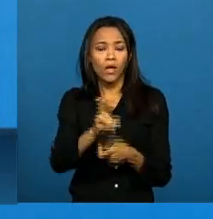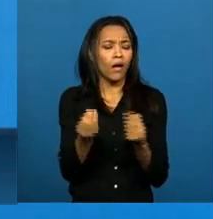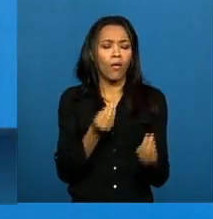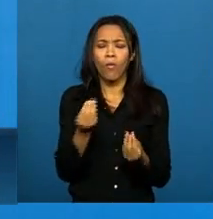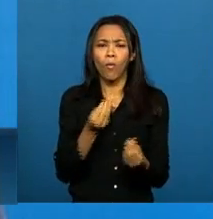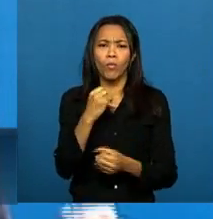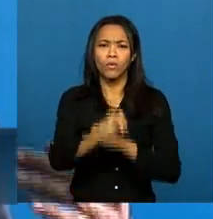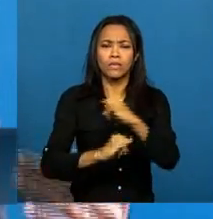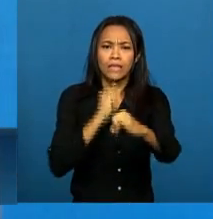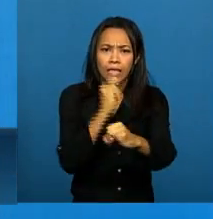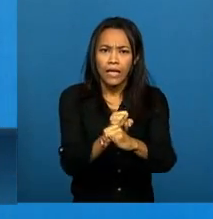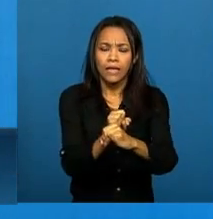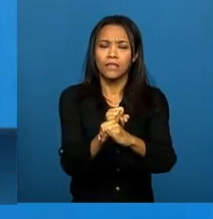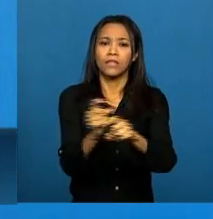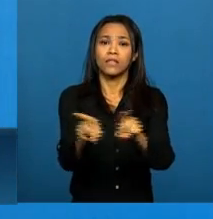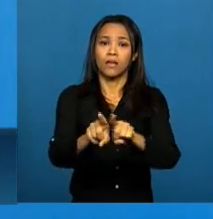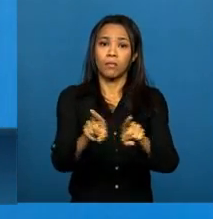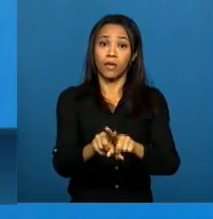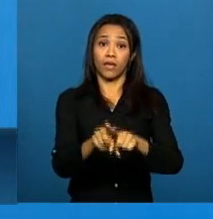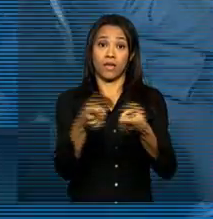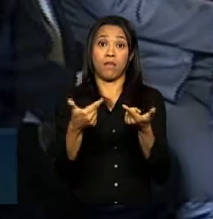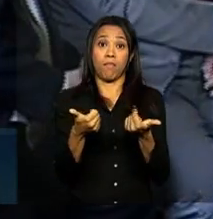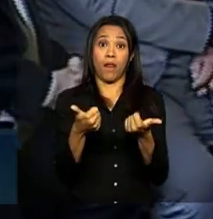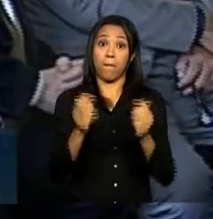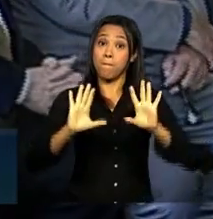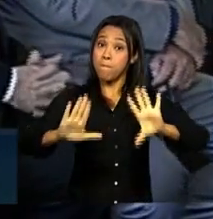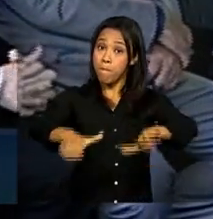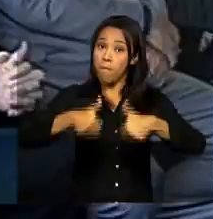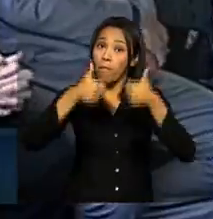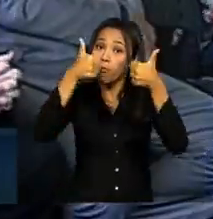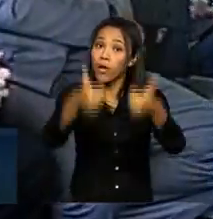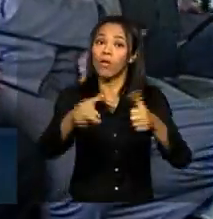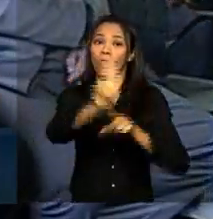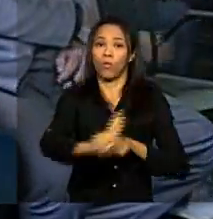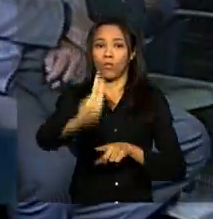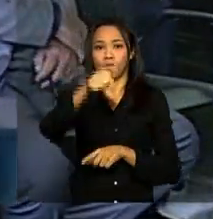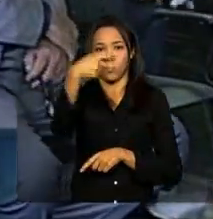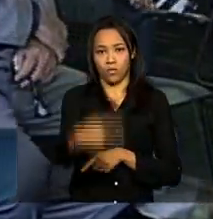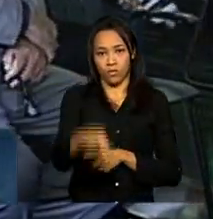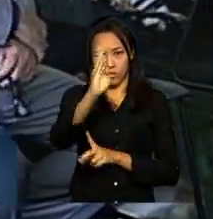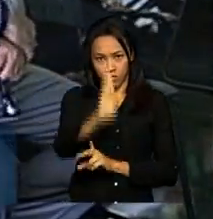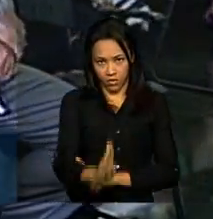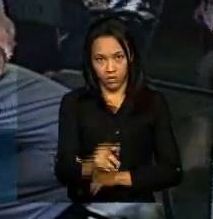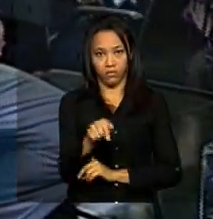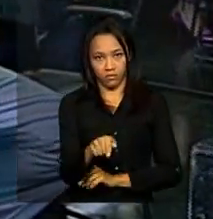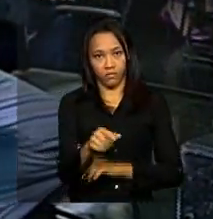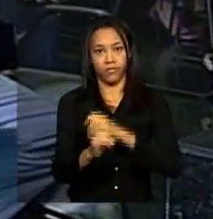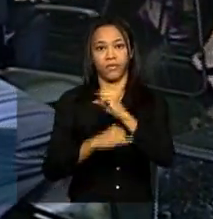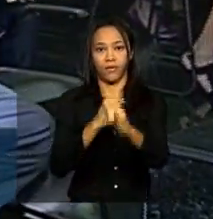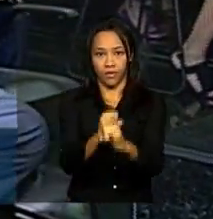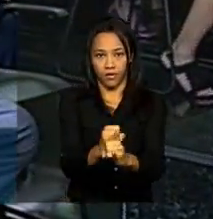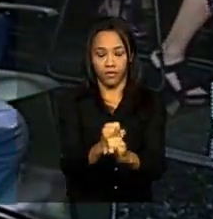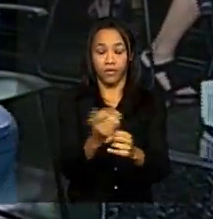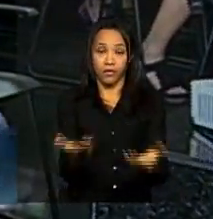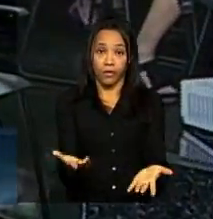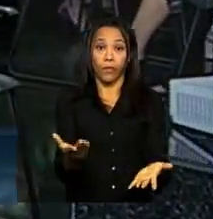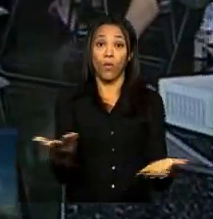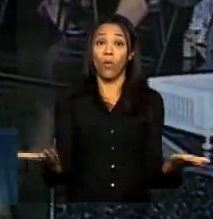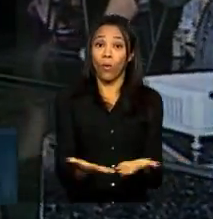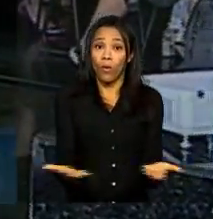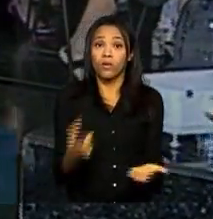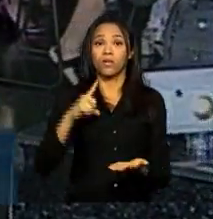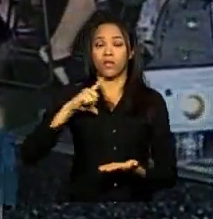internet para qualificar o processo normativo no nosso país. Então, temos aqui, nesse